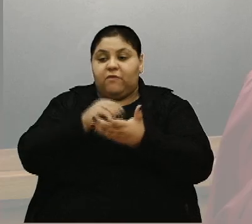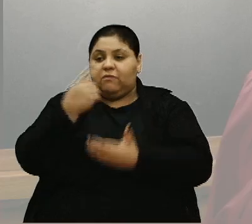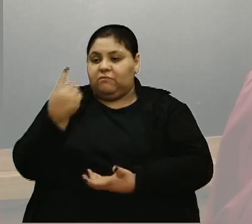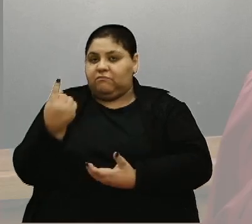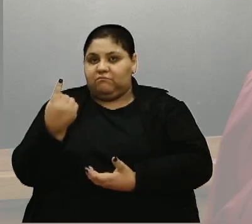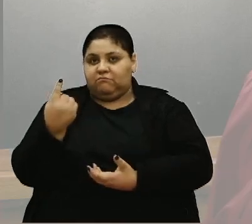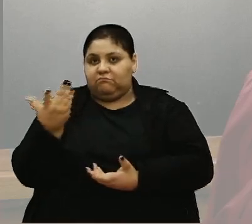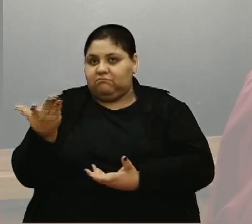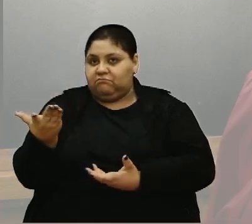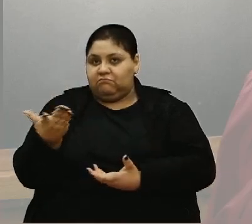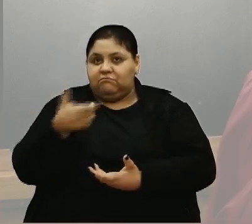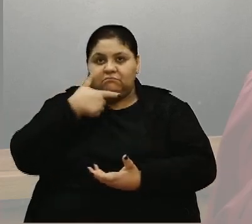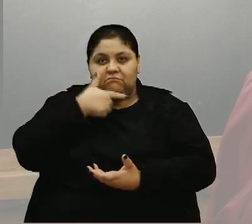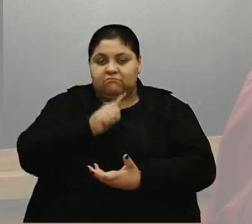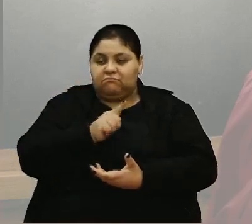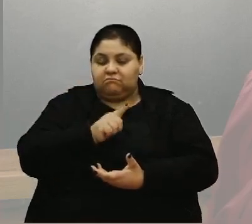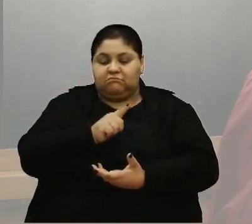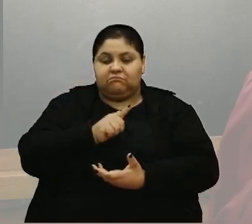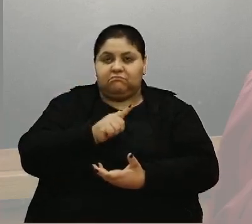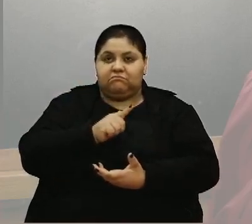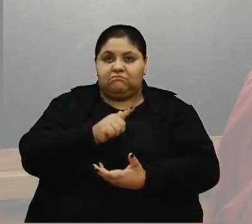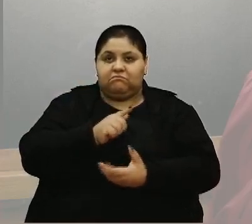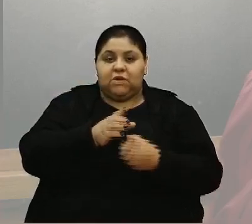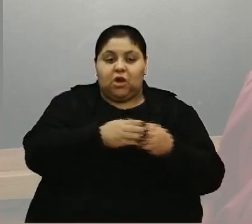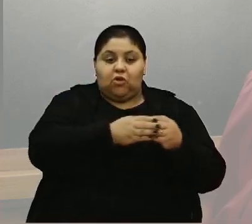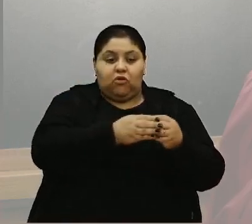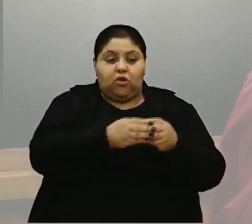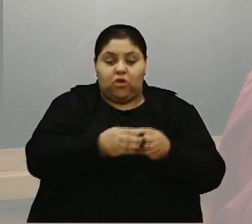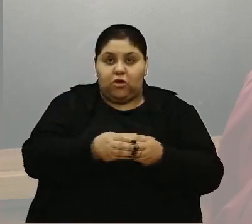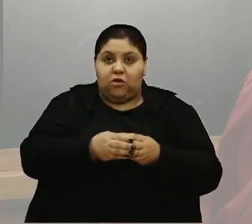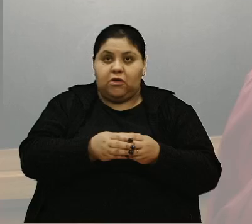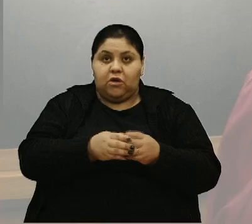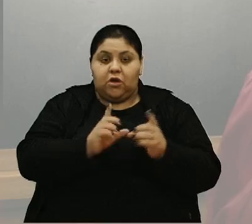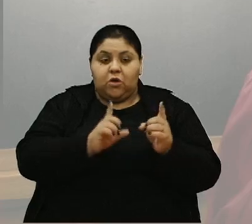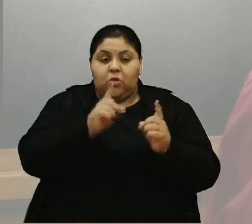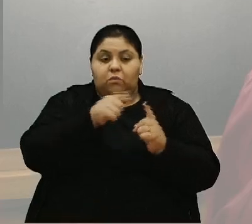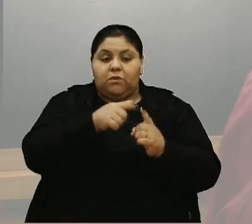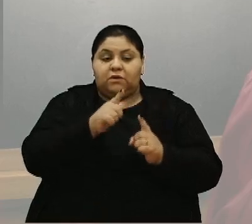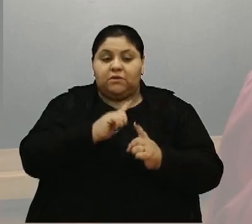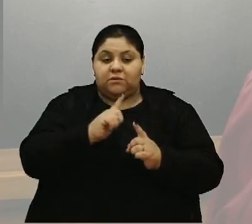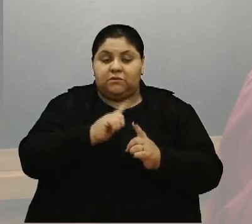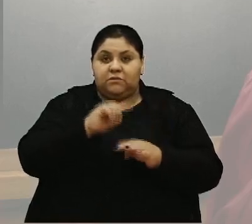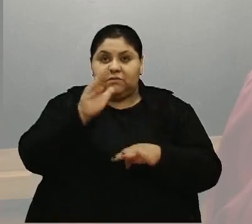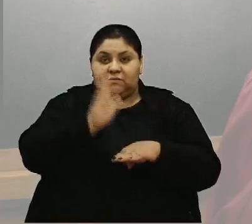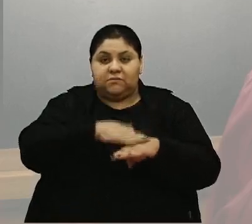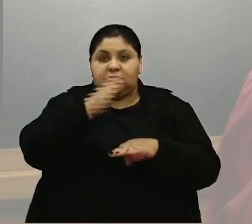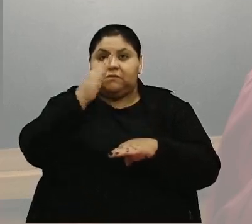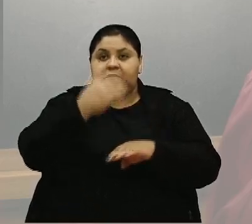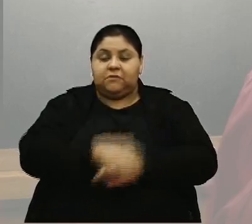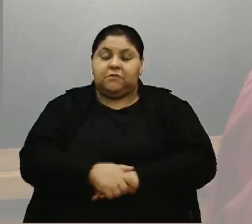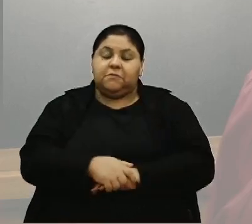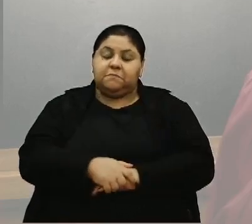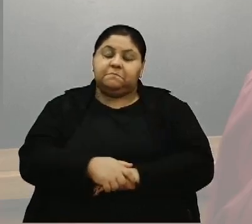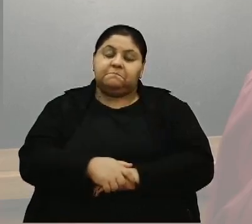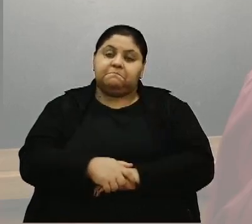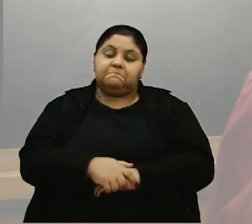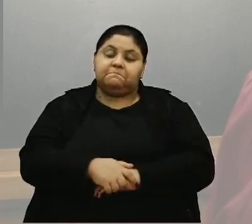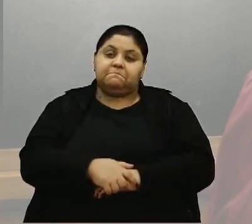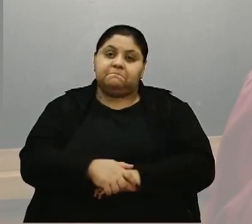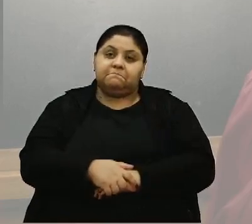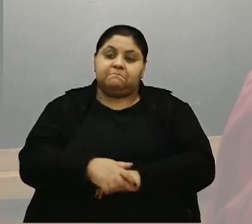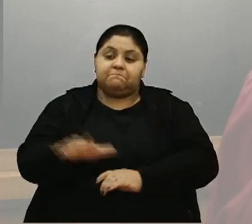tu não consegue realizar a comissão. Então a ideia é que tenha a maioria destas